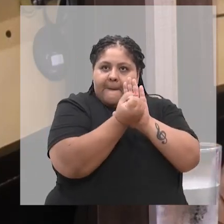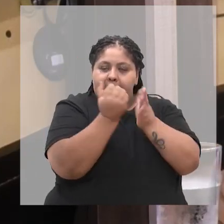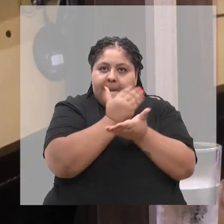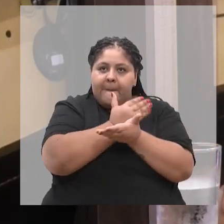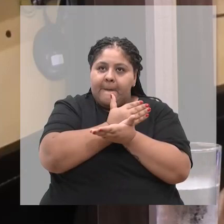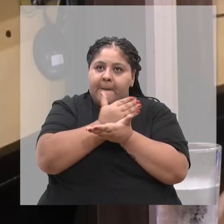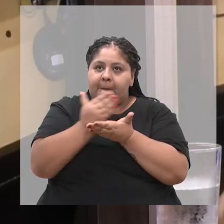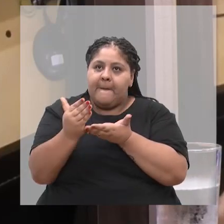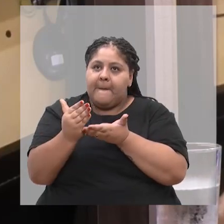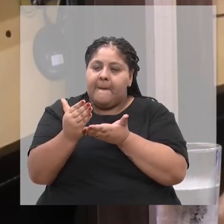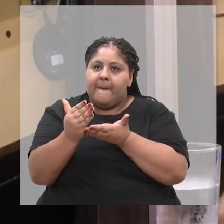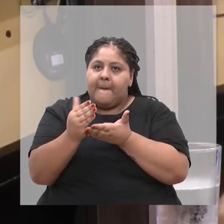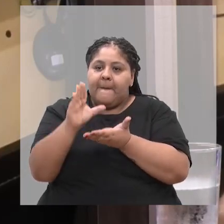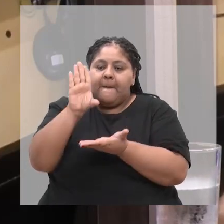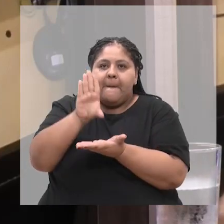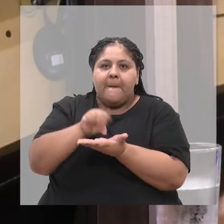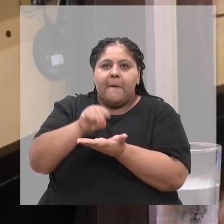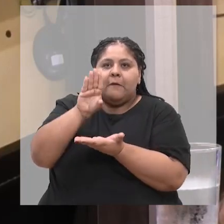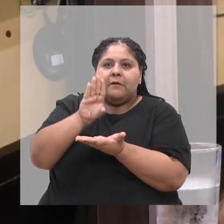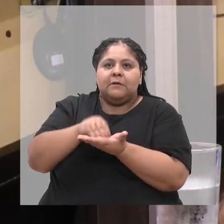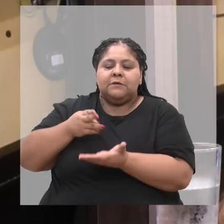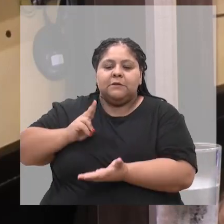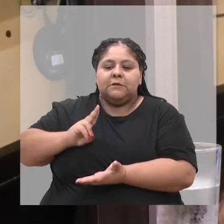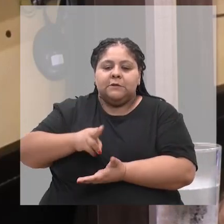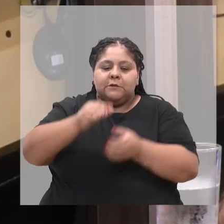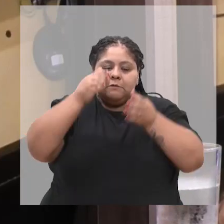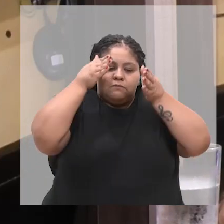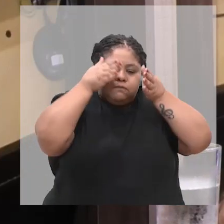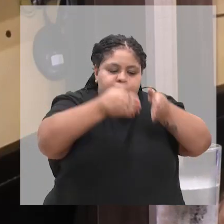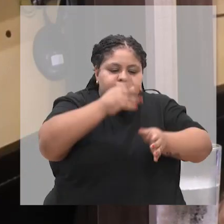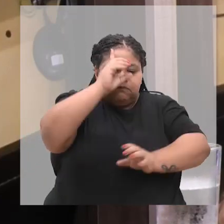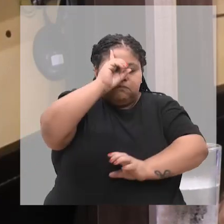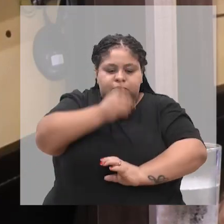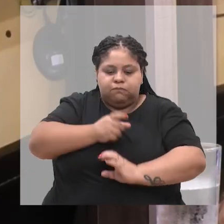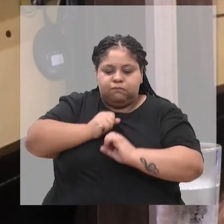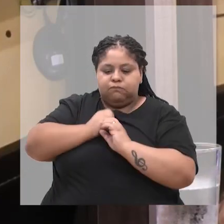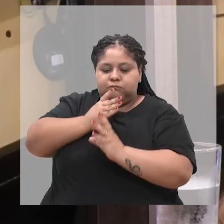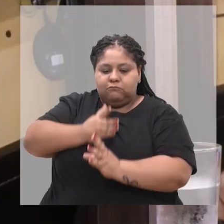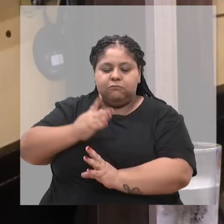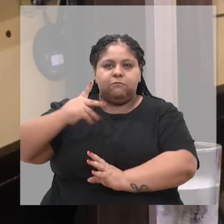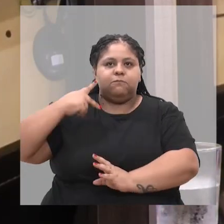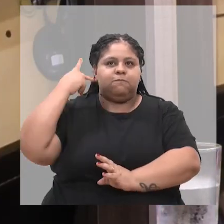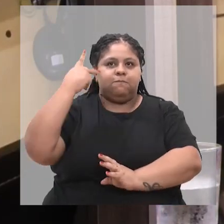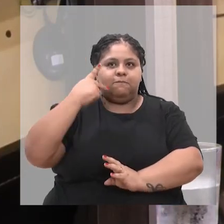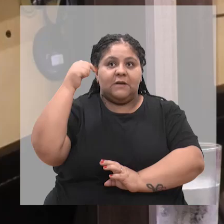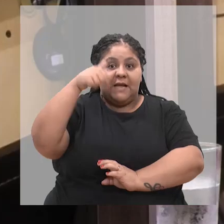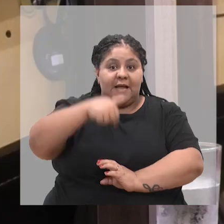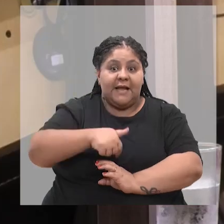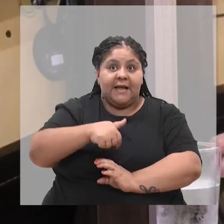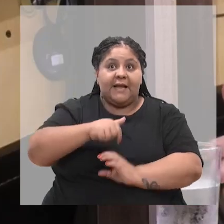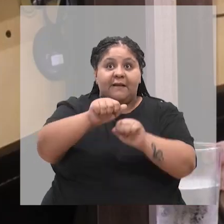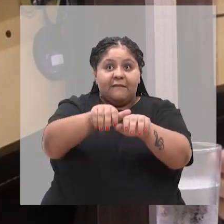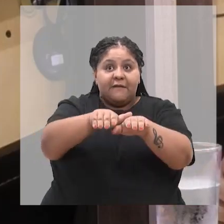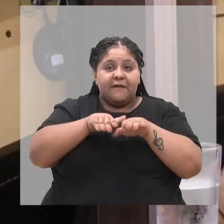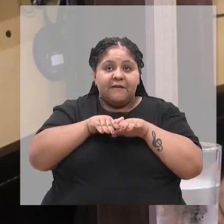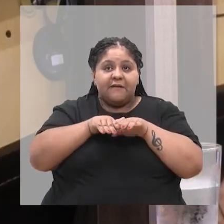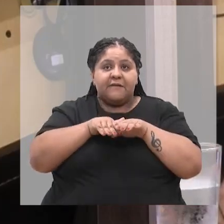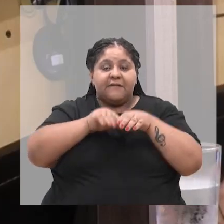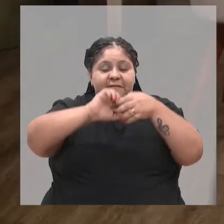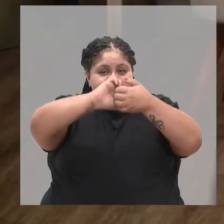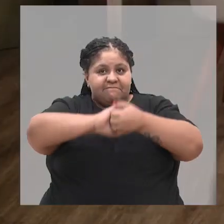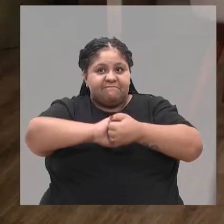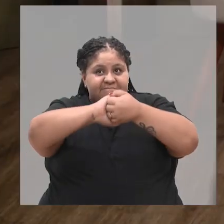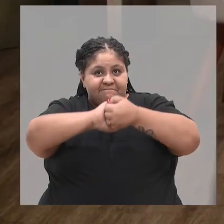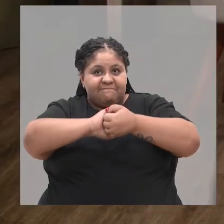desse programa, sempre dedicado a aprofundar o mandato e as ações dos vereadores, aqui no Parlamento de Imediato Saúdo, a